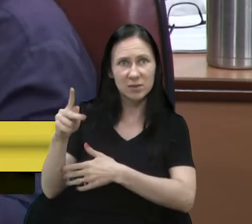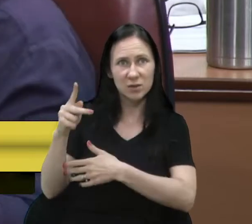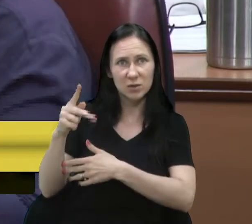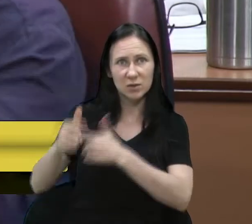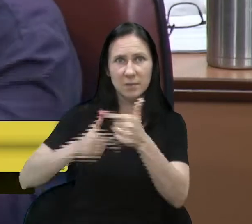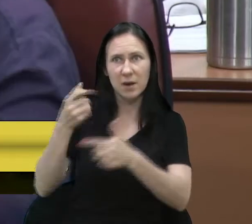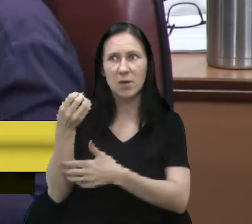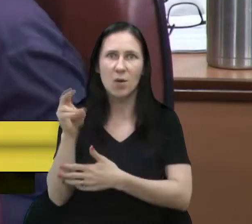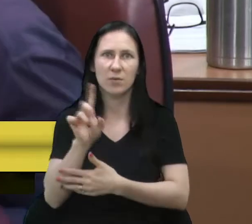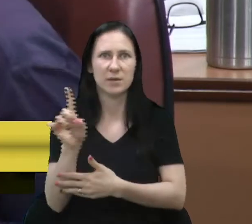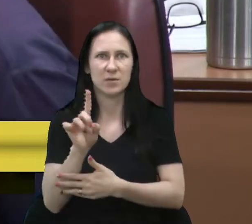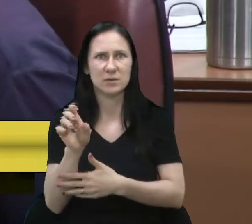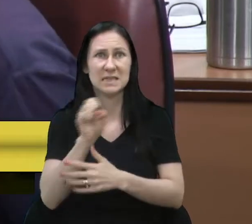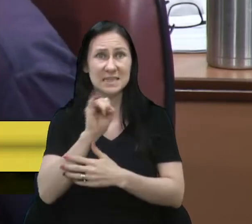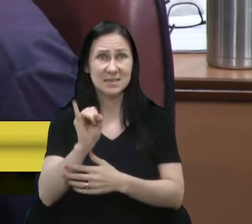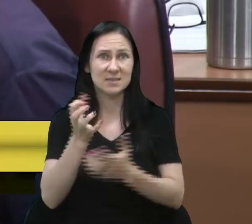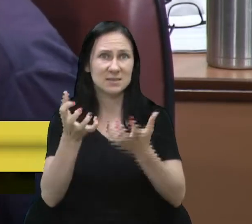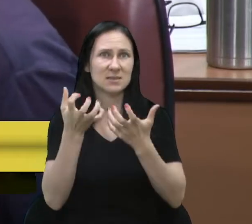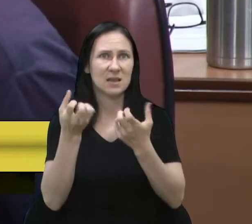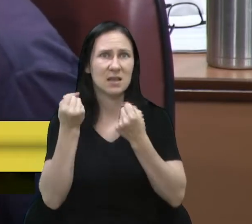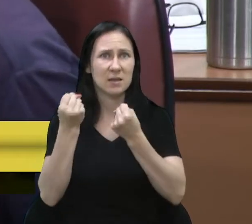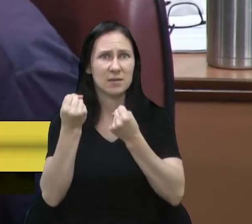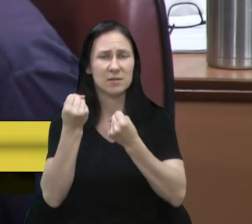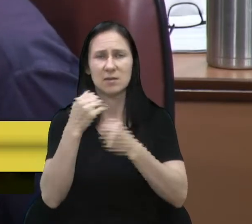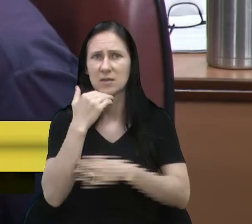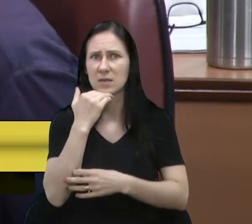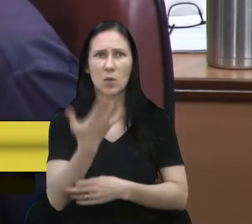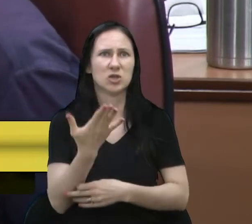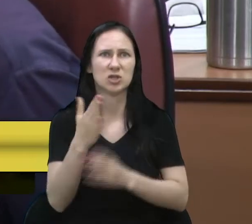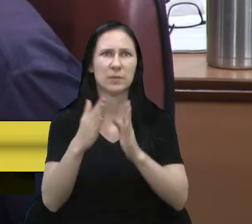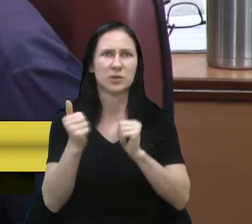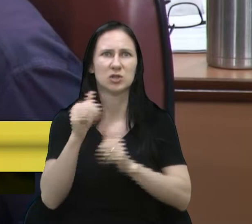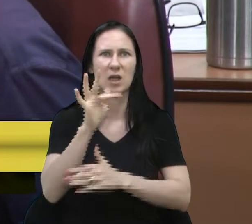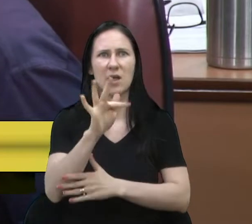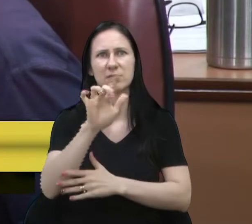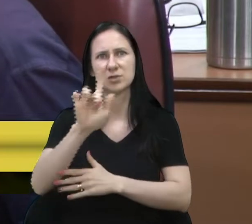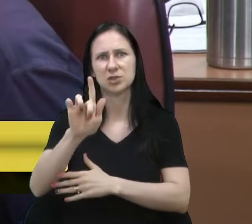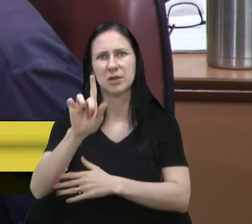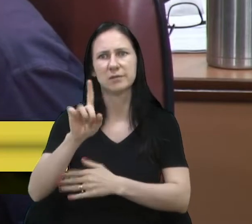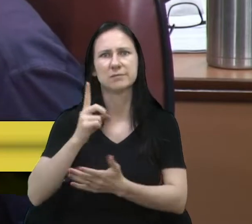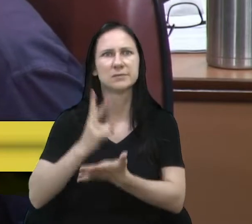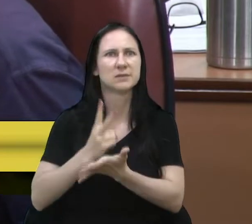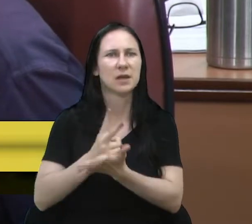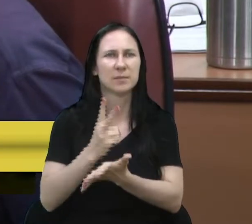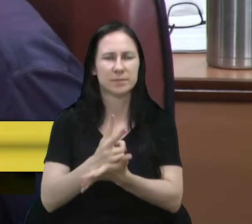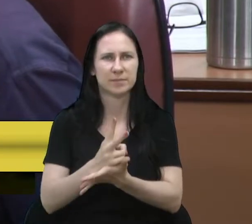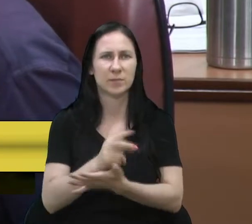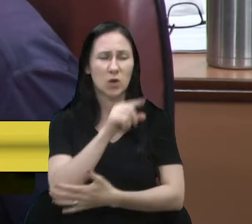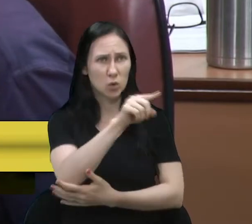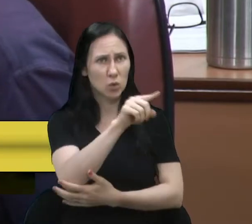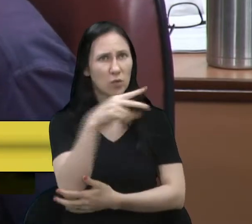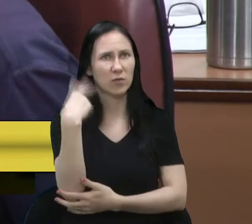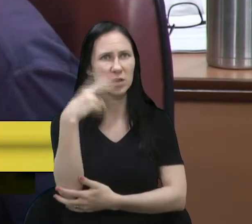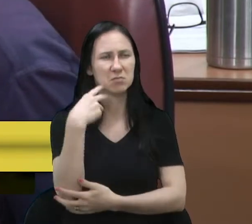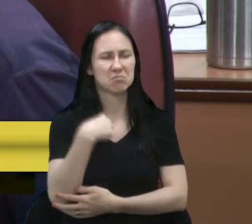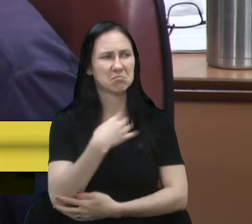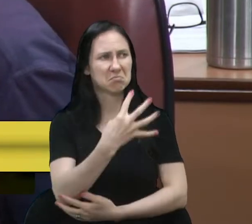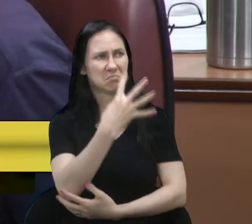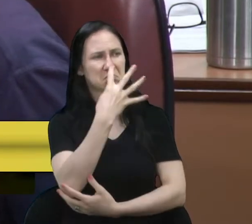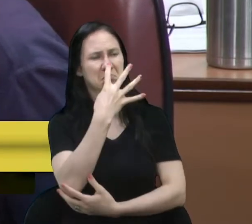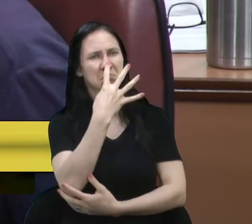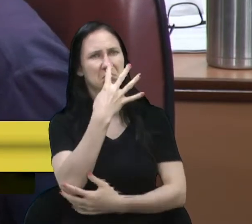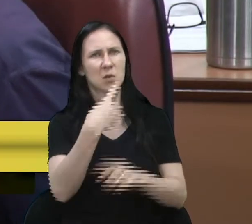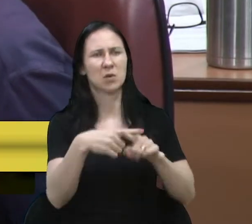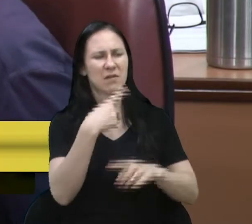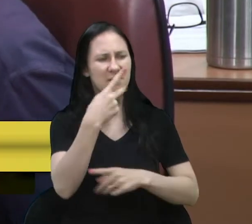Se tu quer defender, não adianta estar pedindo o FG a todo momento. Então, sim, o senhor é um vereador que eu admiro pelas suas posições fortes.